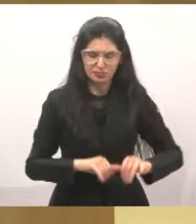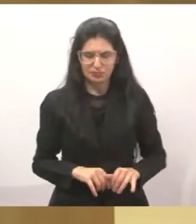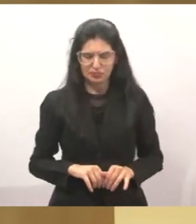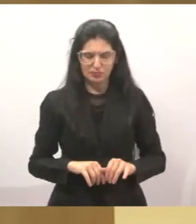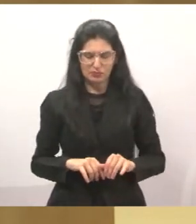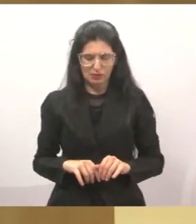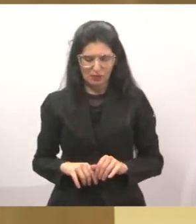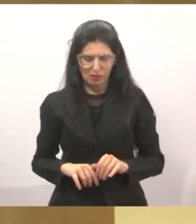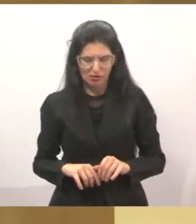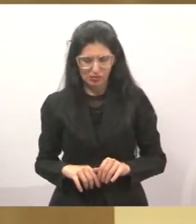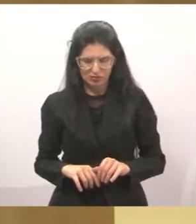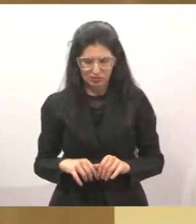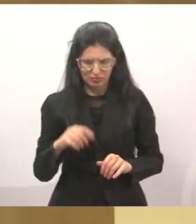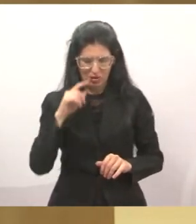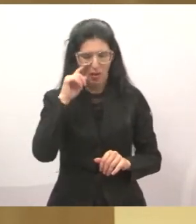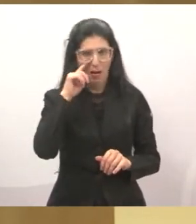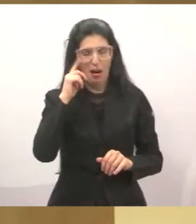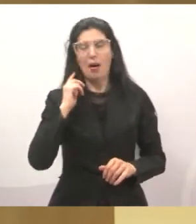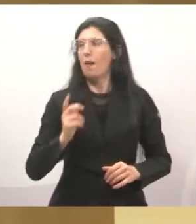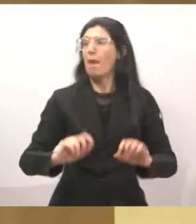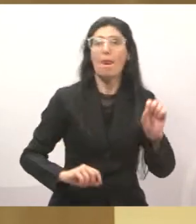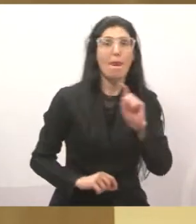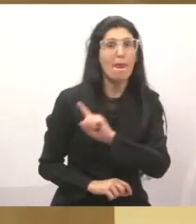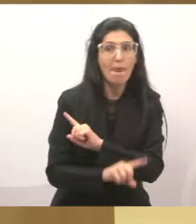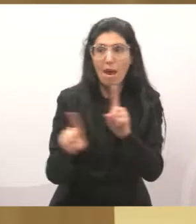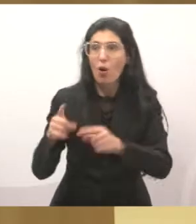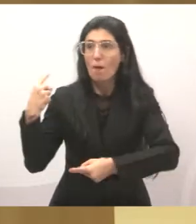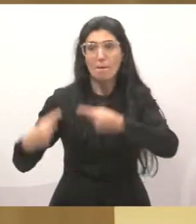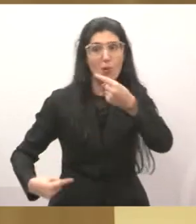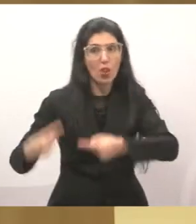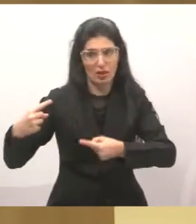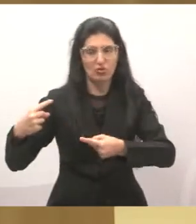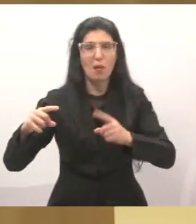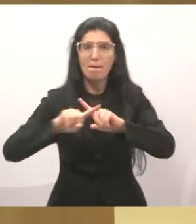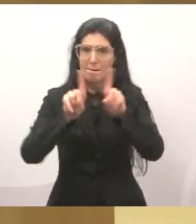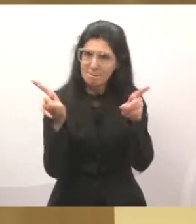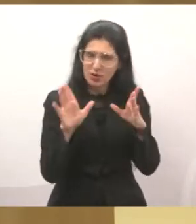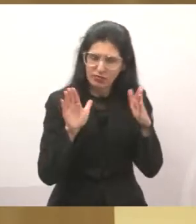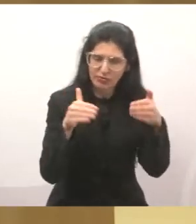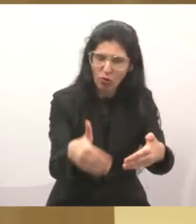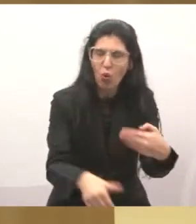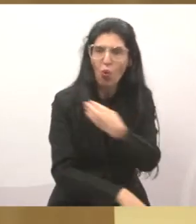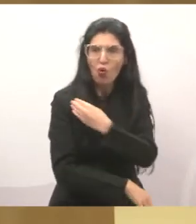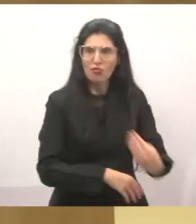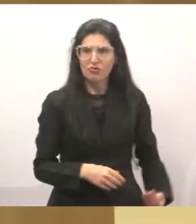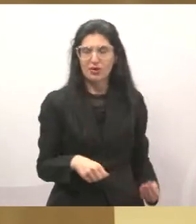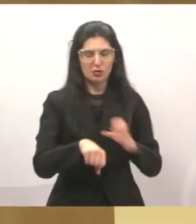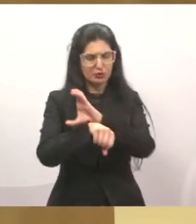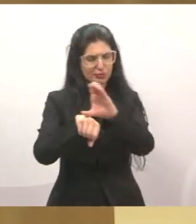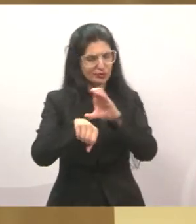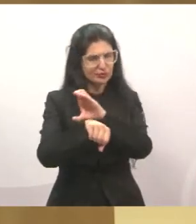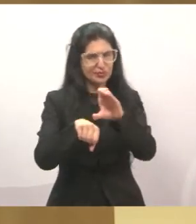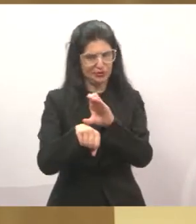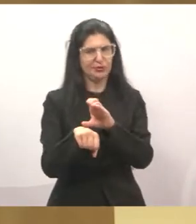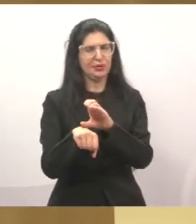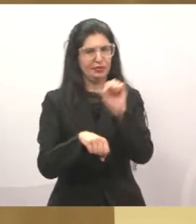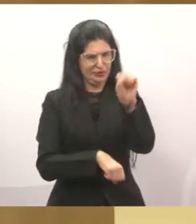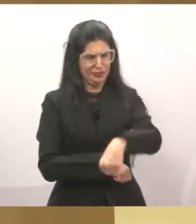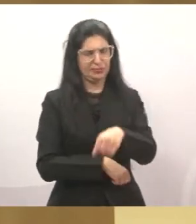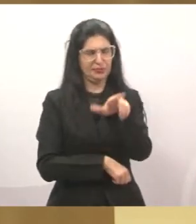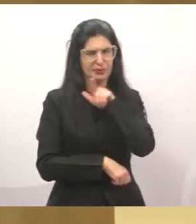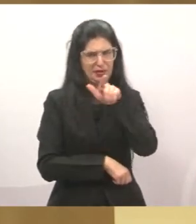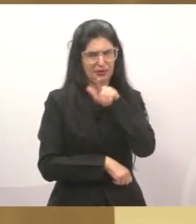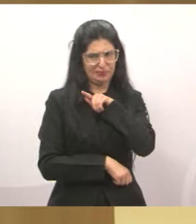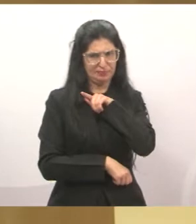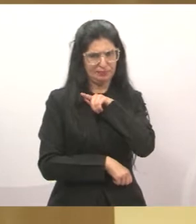político, mas um instrumento de governo. Isso está na Constituição. E para isso é